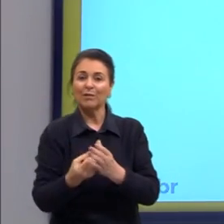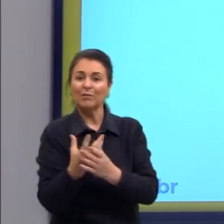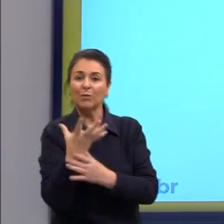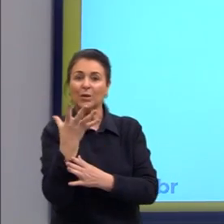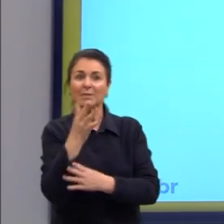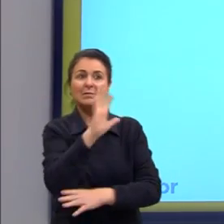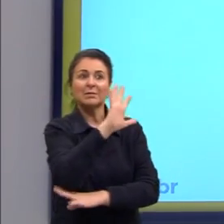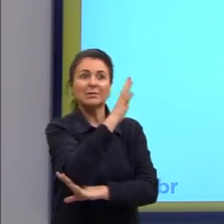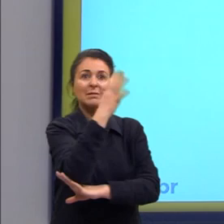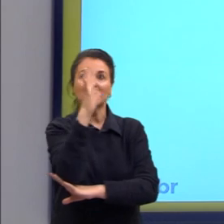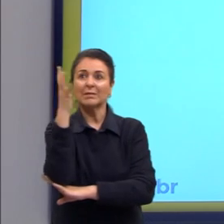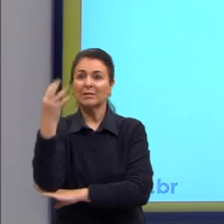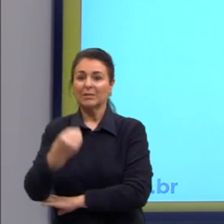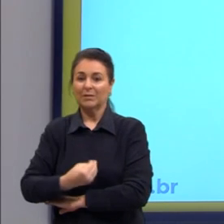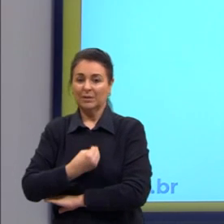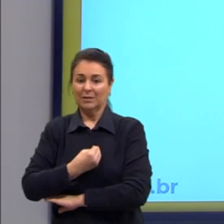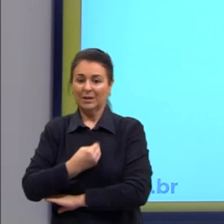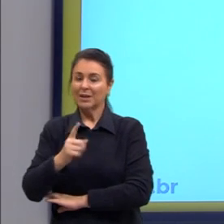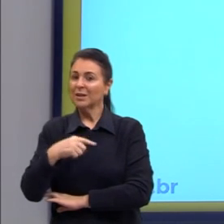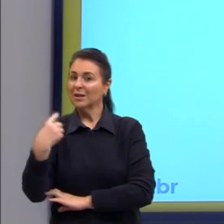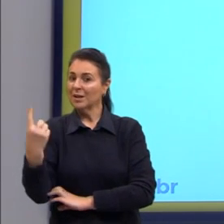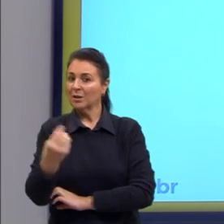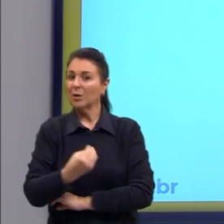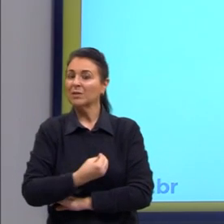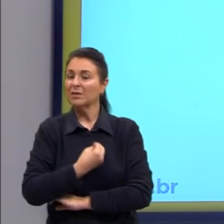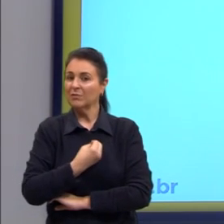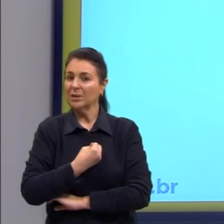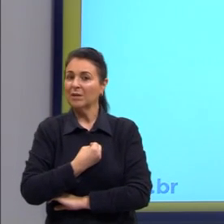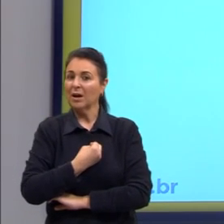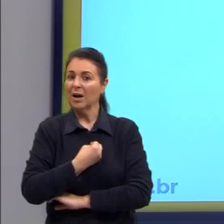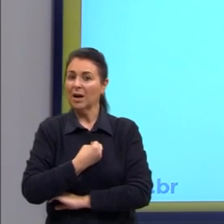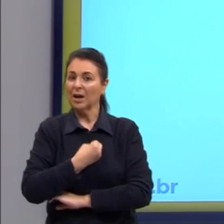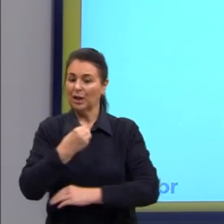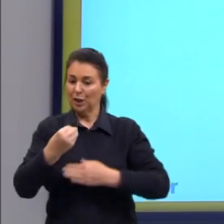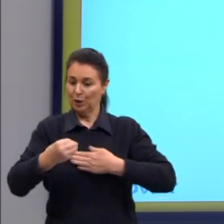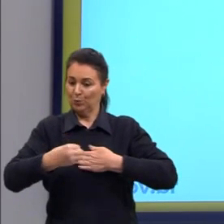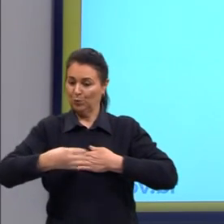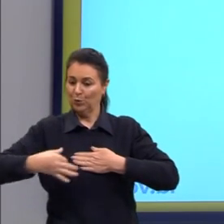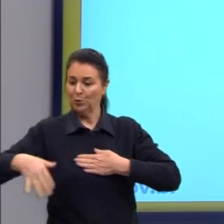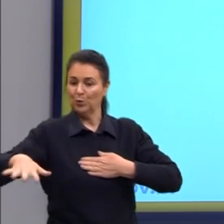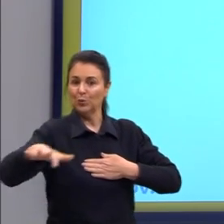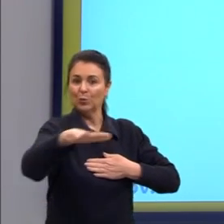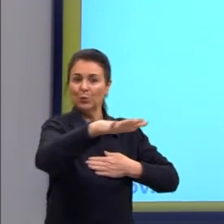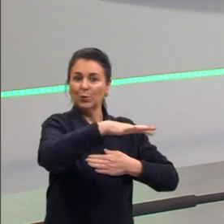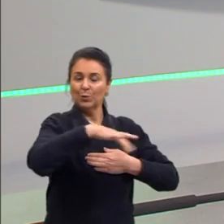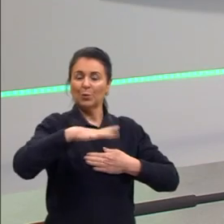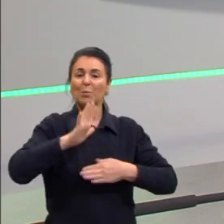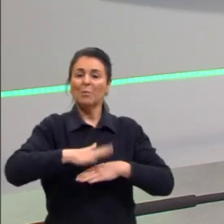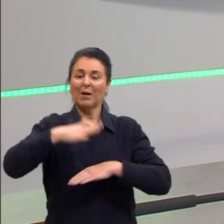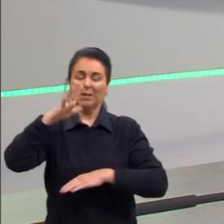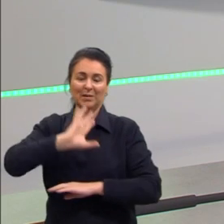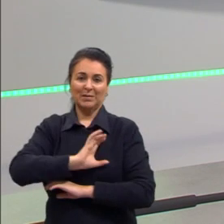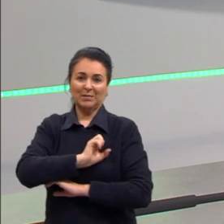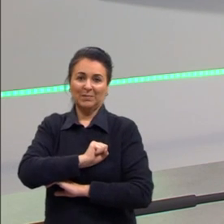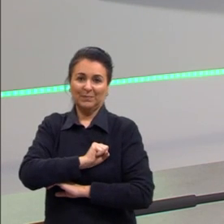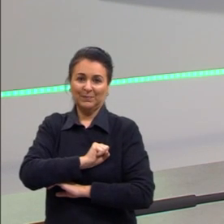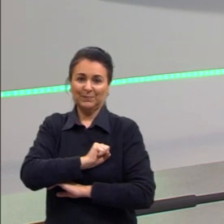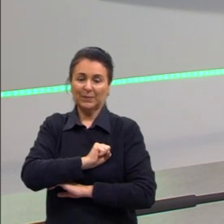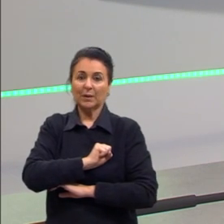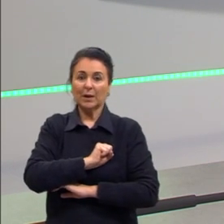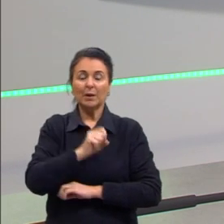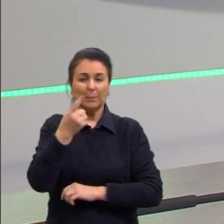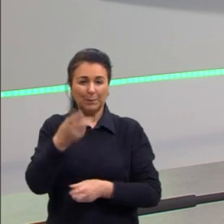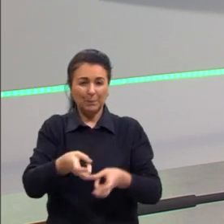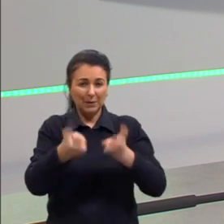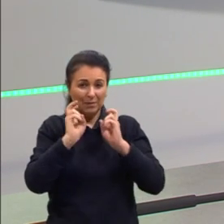têm mais vida, nossa vida no teu seio, mais amores. Então, aqui, letra do hino nacional brasileiro.